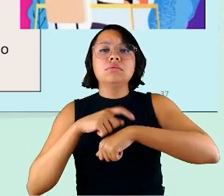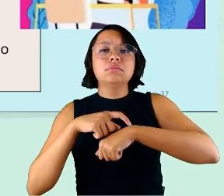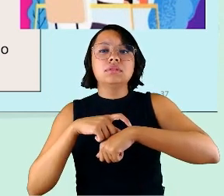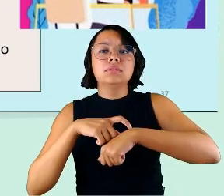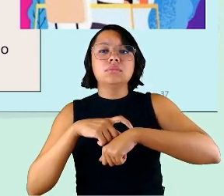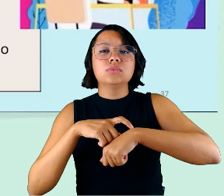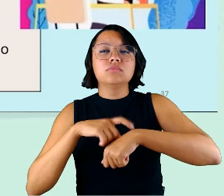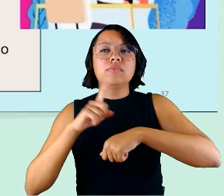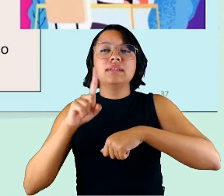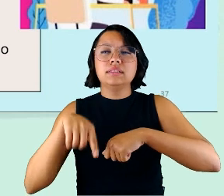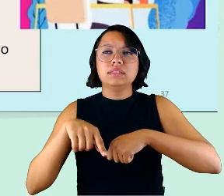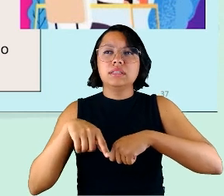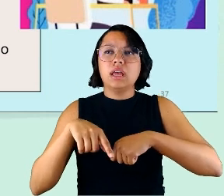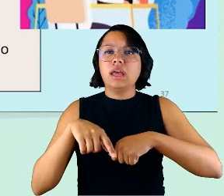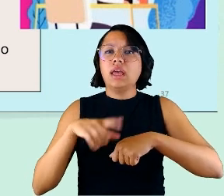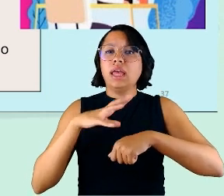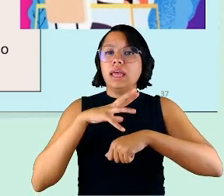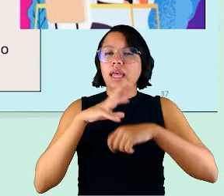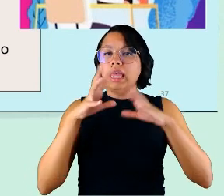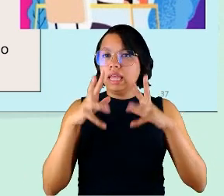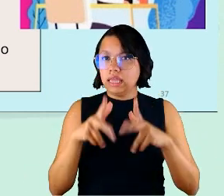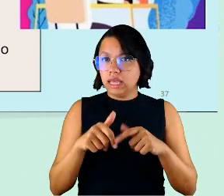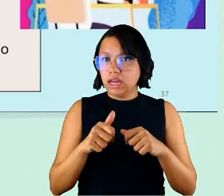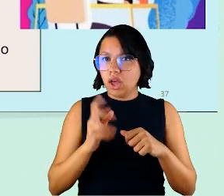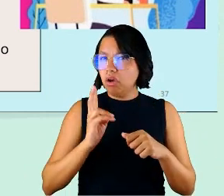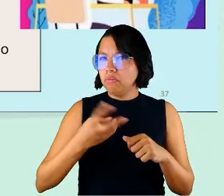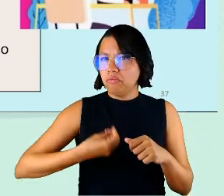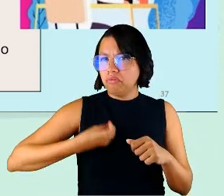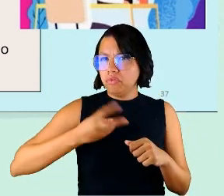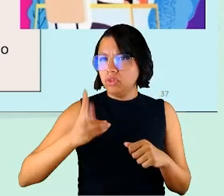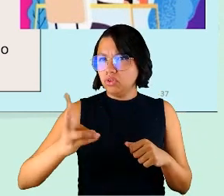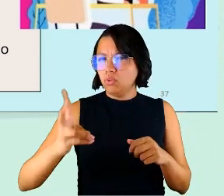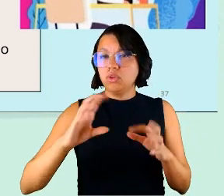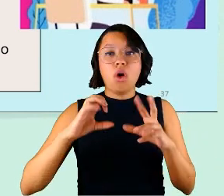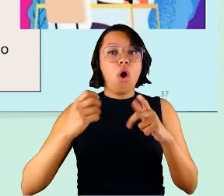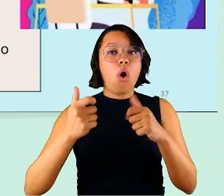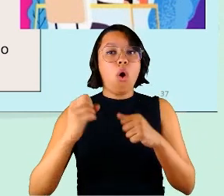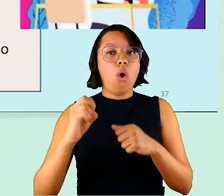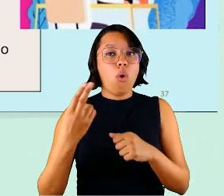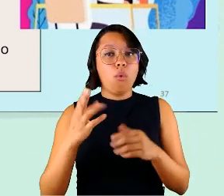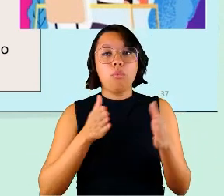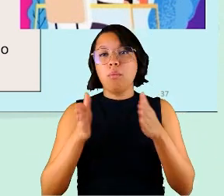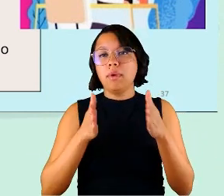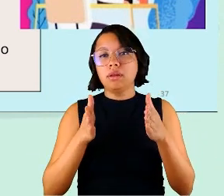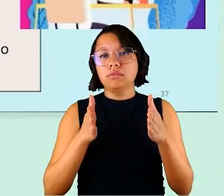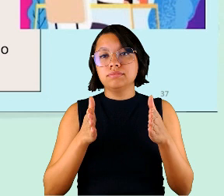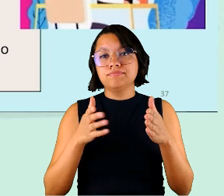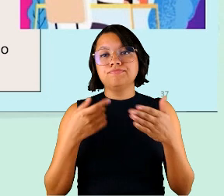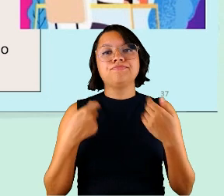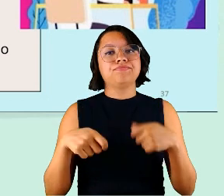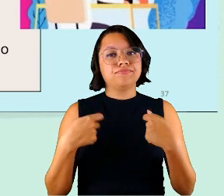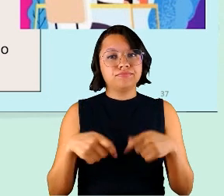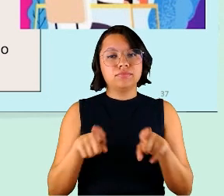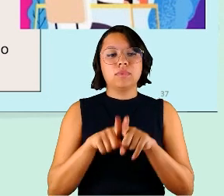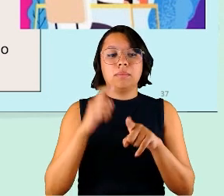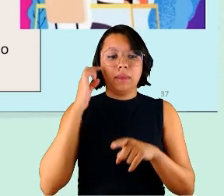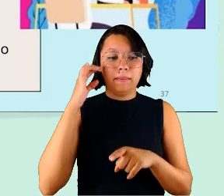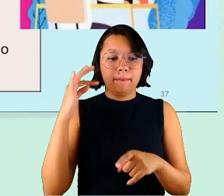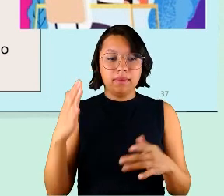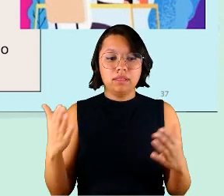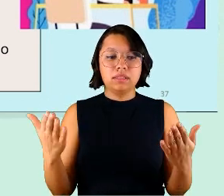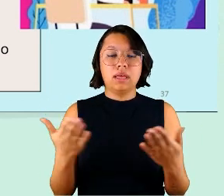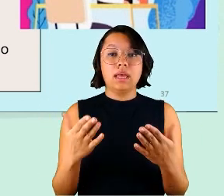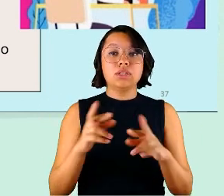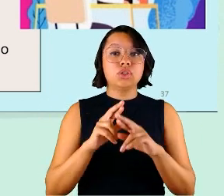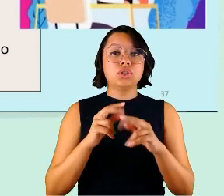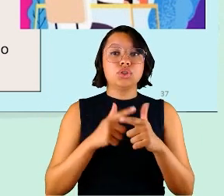ser integral isso vai ser para toda a vida ou vai ser por um período né então isso também tem que se pensar esses lapsos